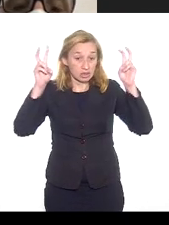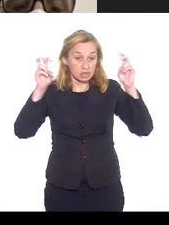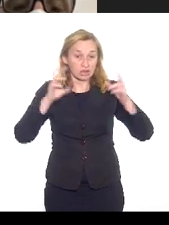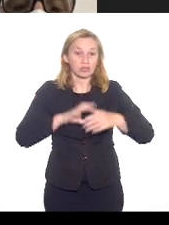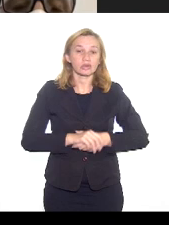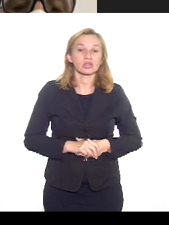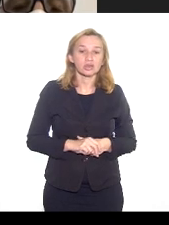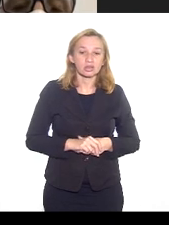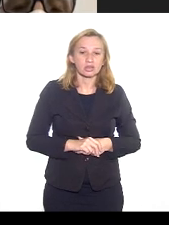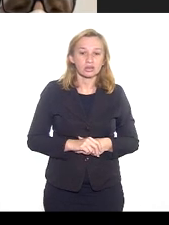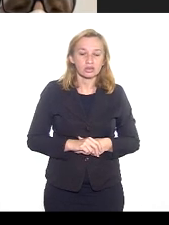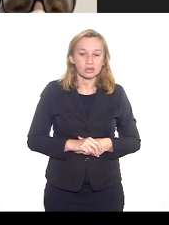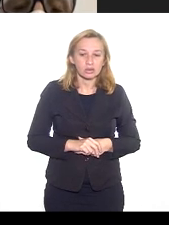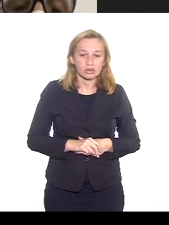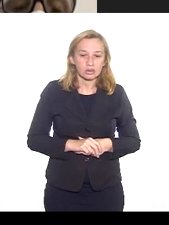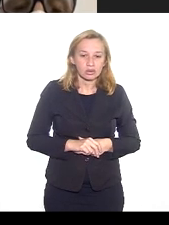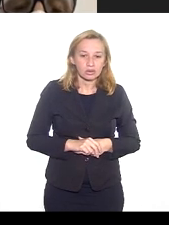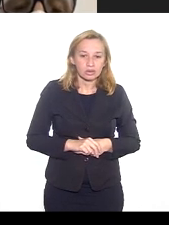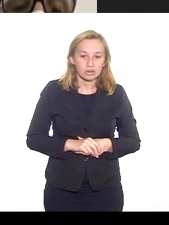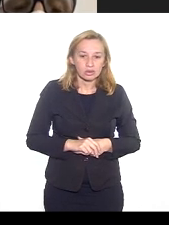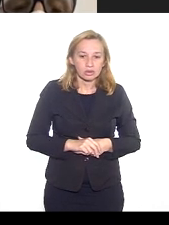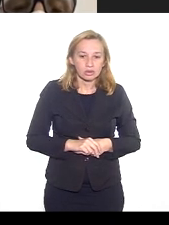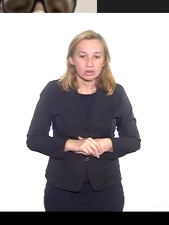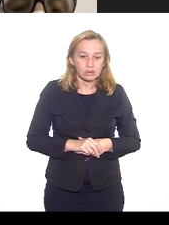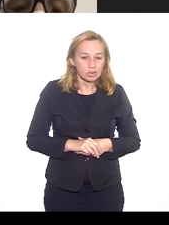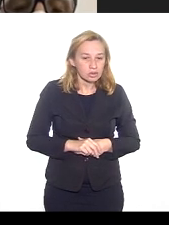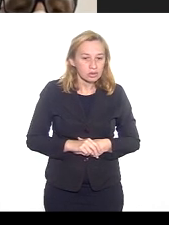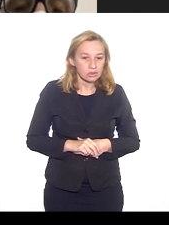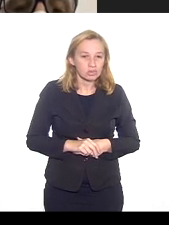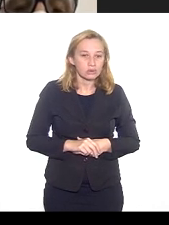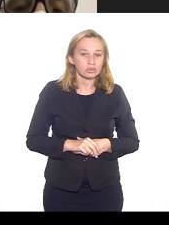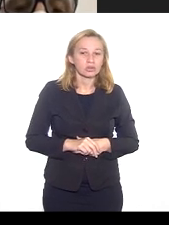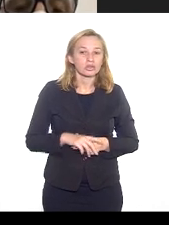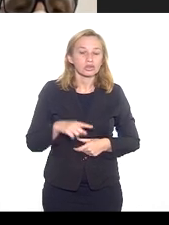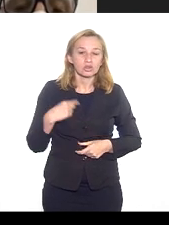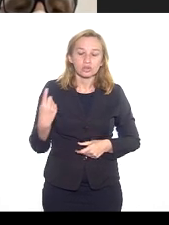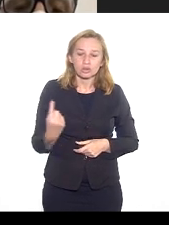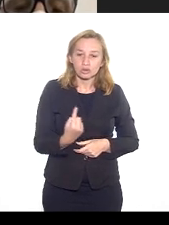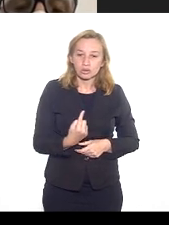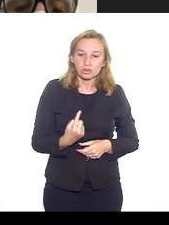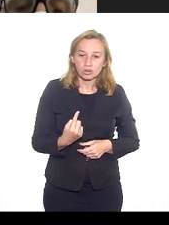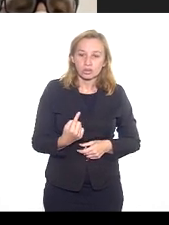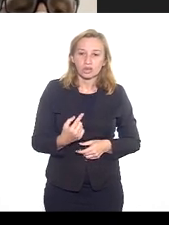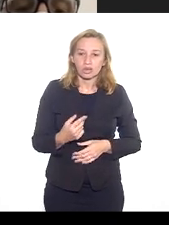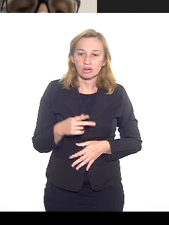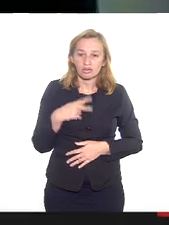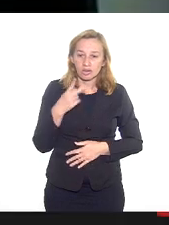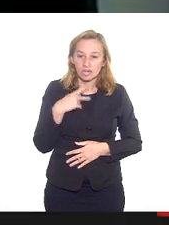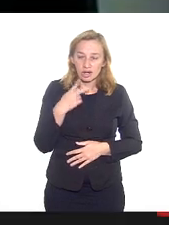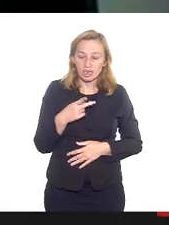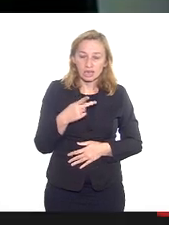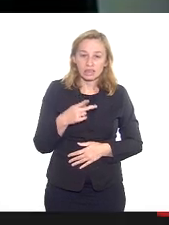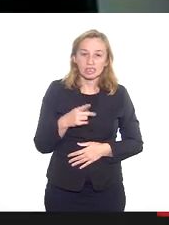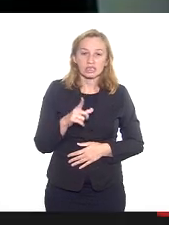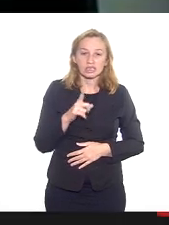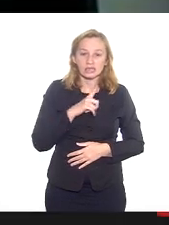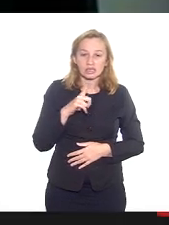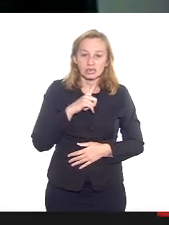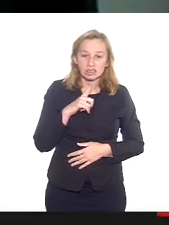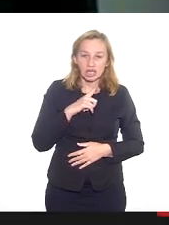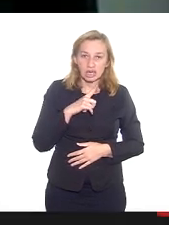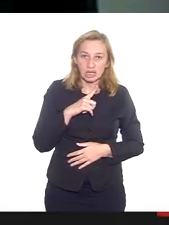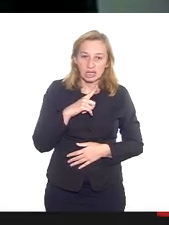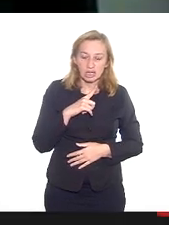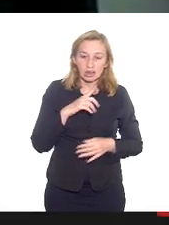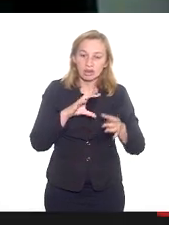e fazer o estudo desses registros de ocorrência de modo a identificar se há uma forma